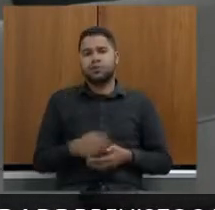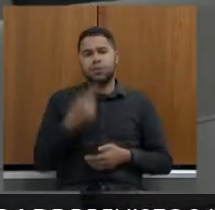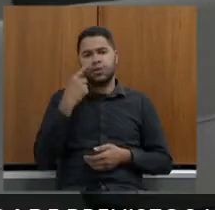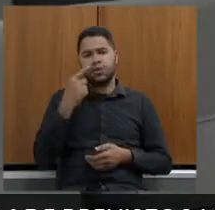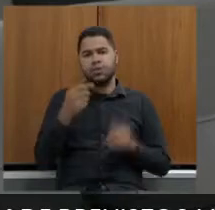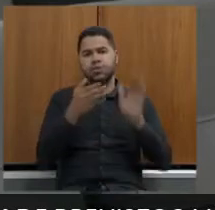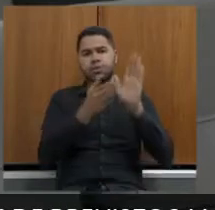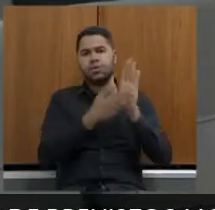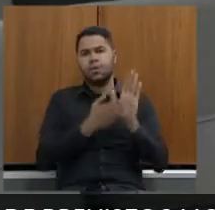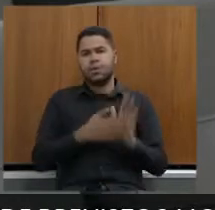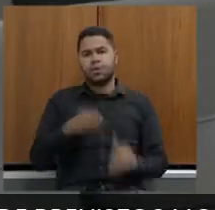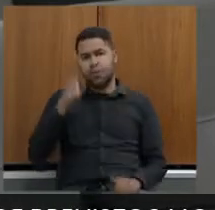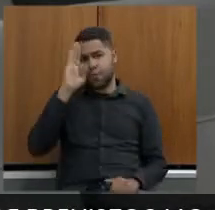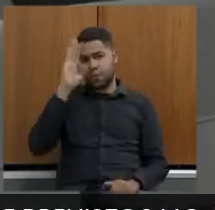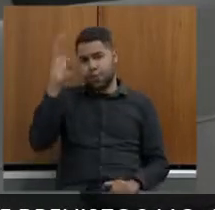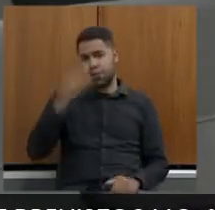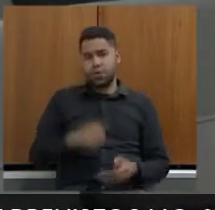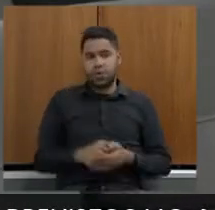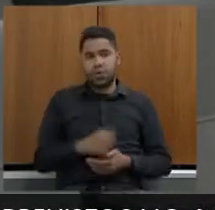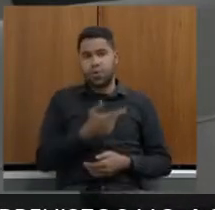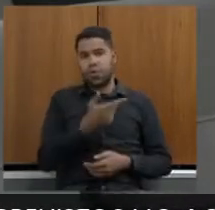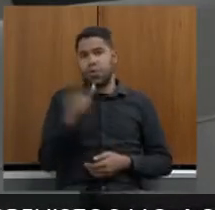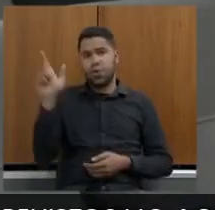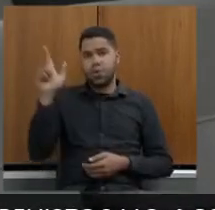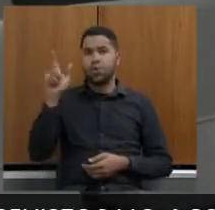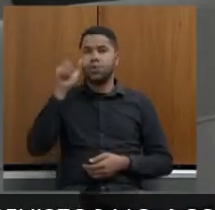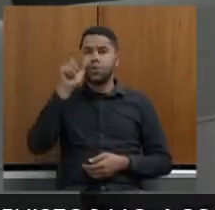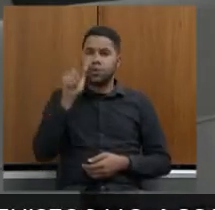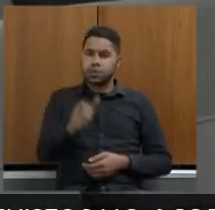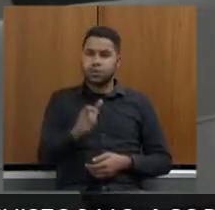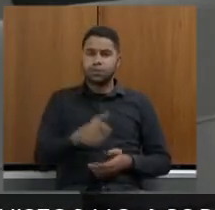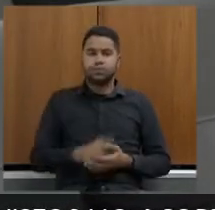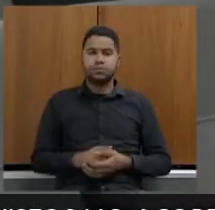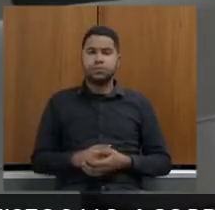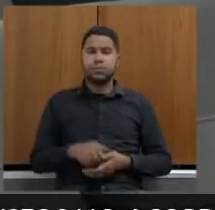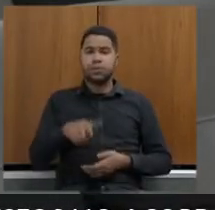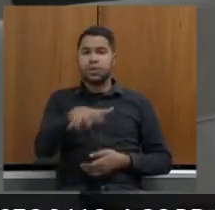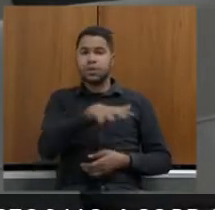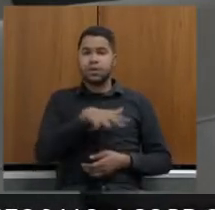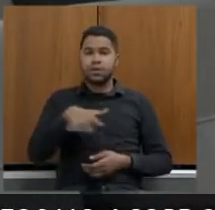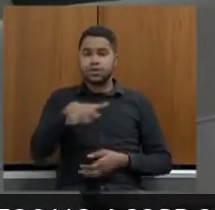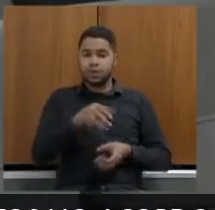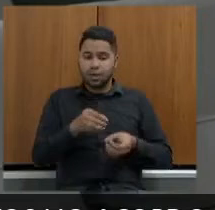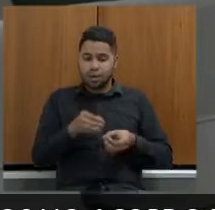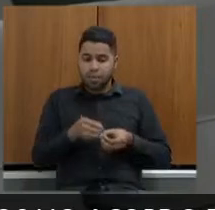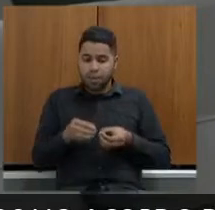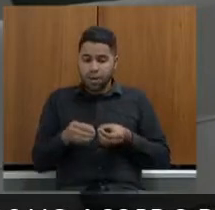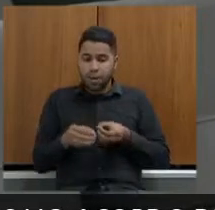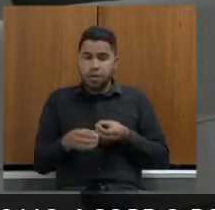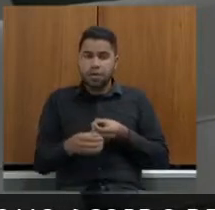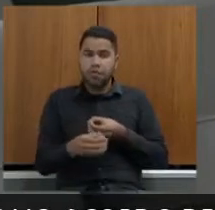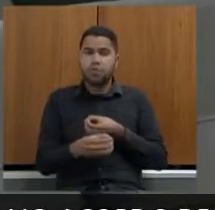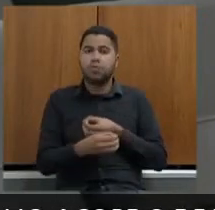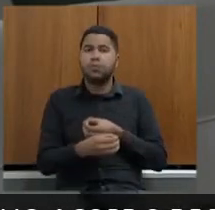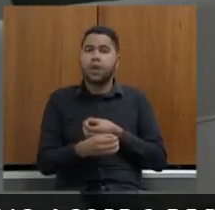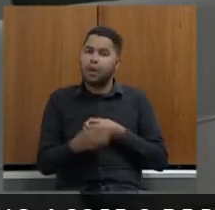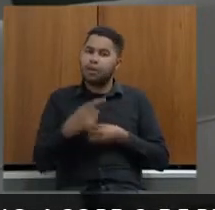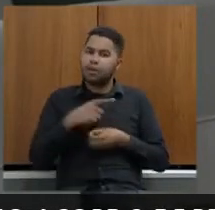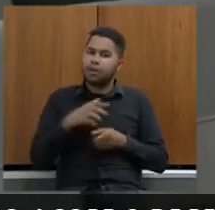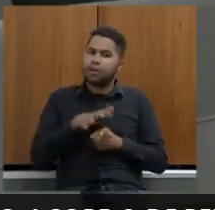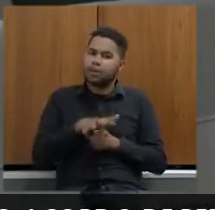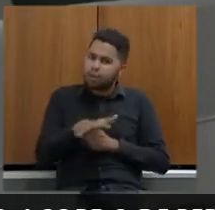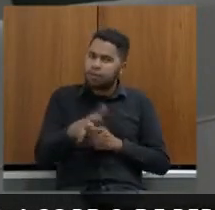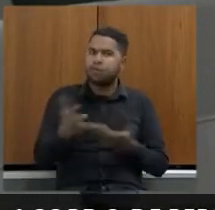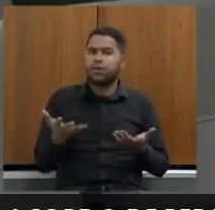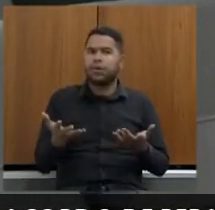se trata de uma priorização outros tem outros interesses e a região metropolitana ela tem essa demanda